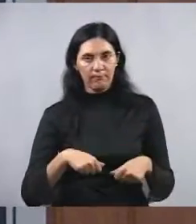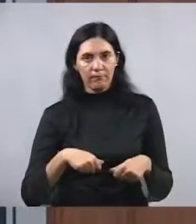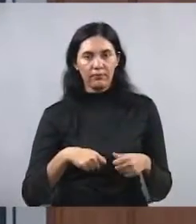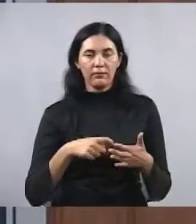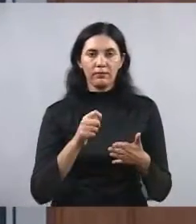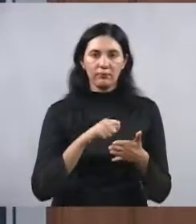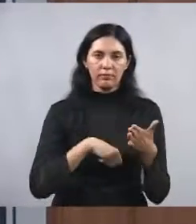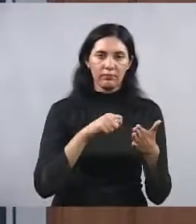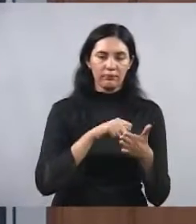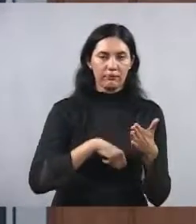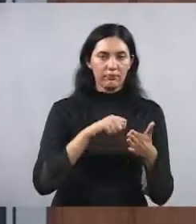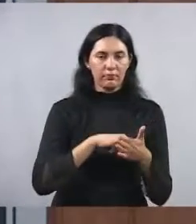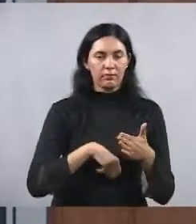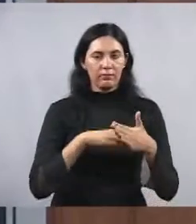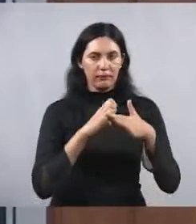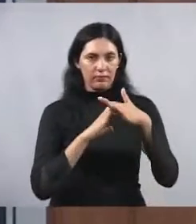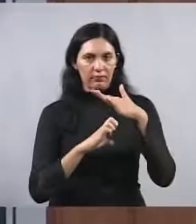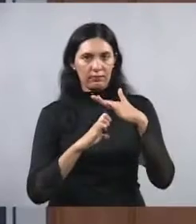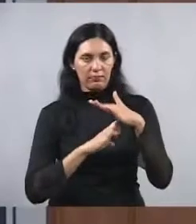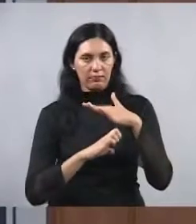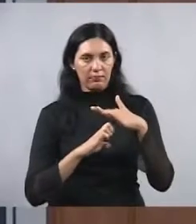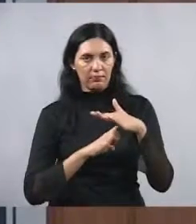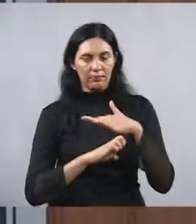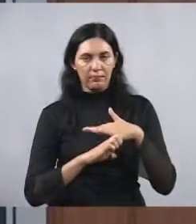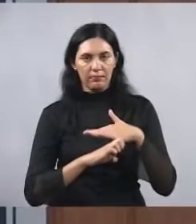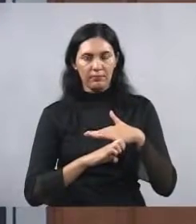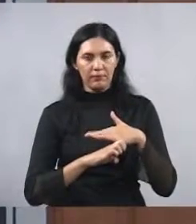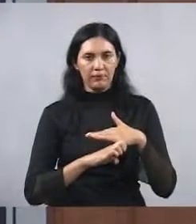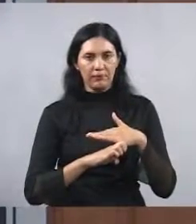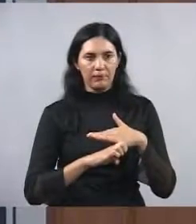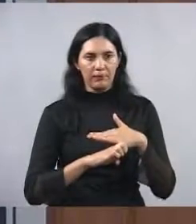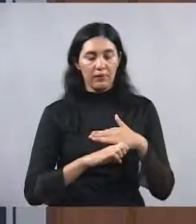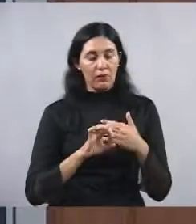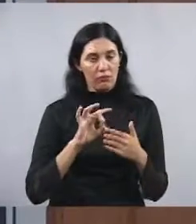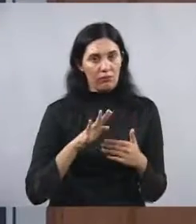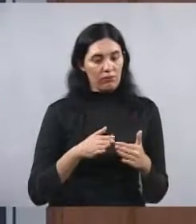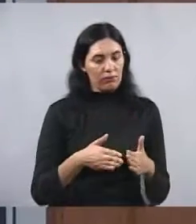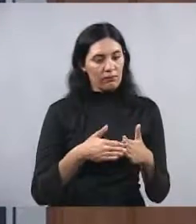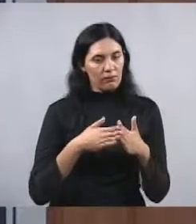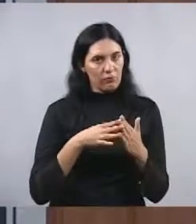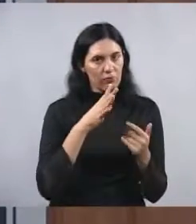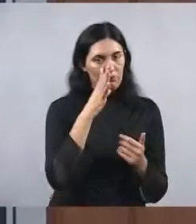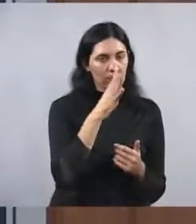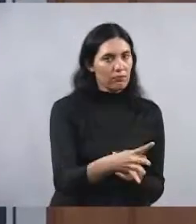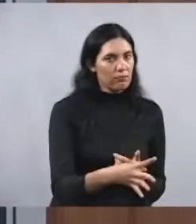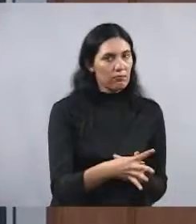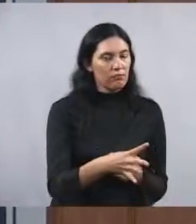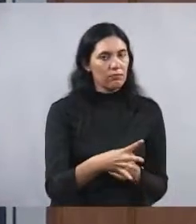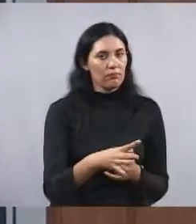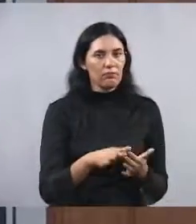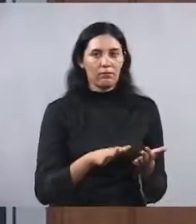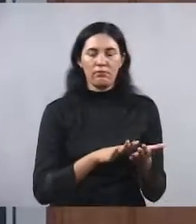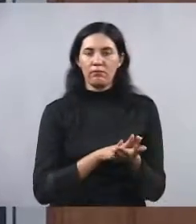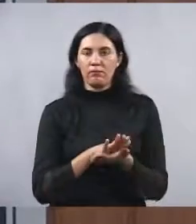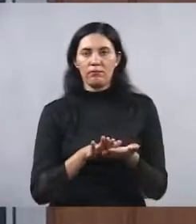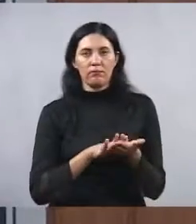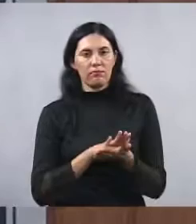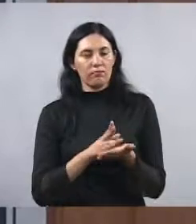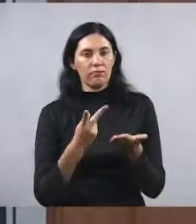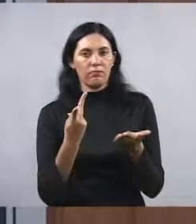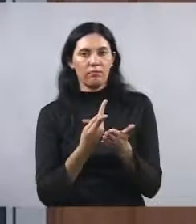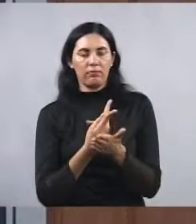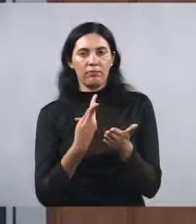isto é um requerimento. Eu não estou, eu quero a resposta, não estou acusando ninguém de fazer nada errado.